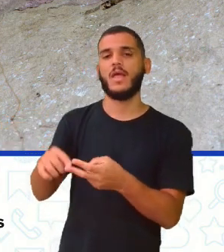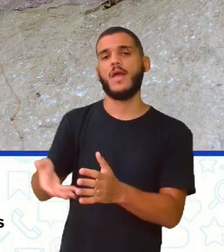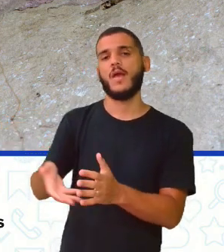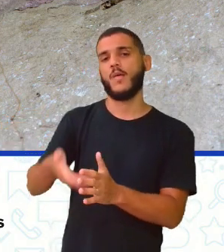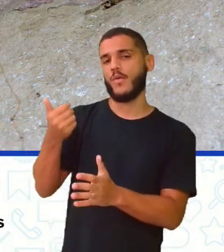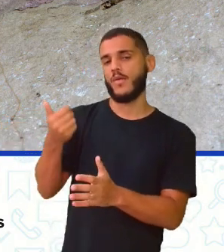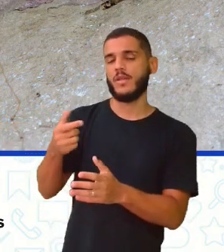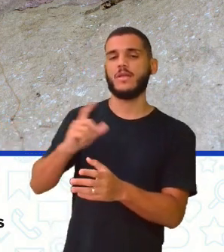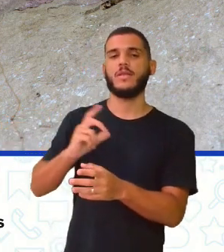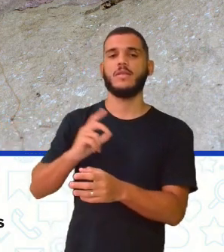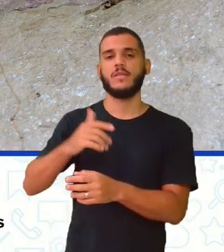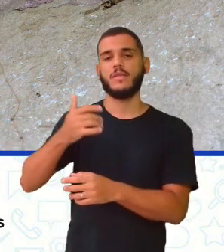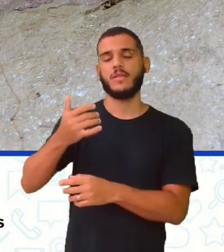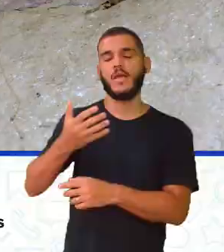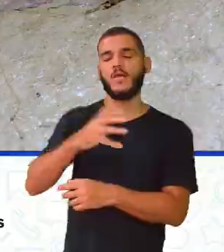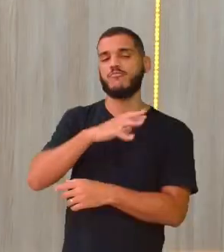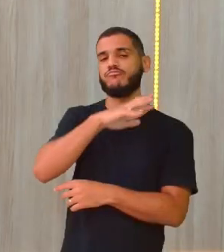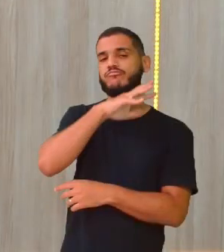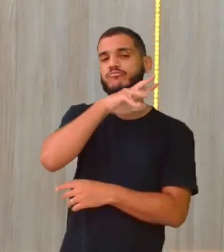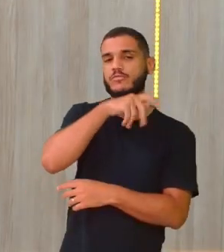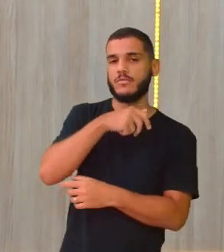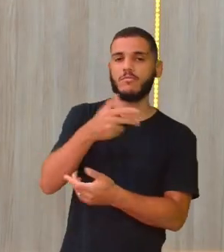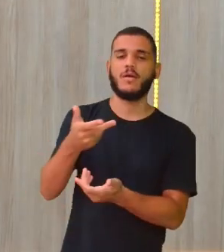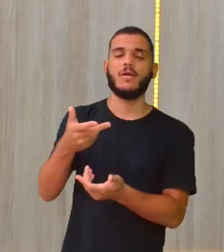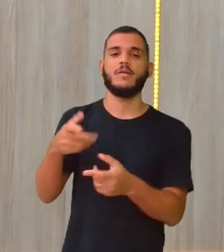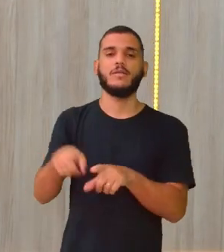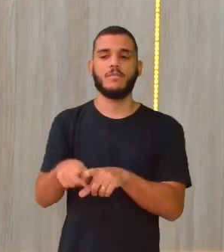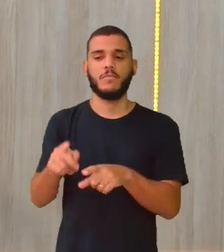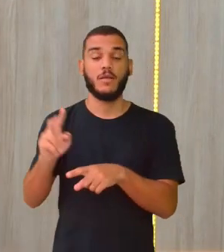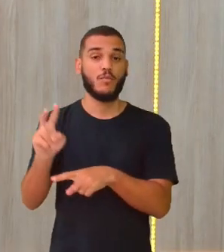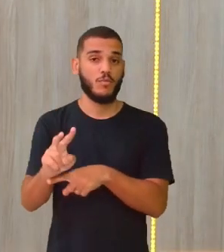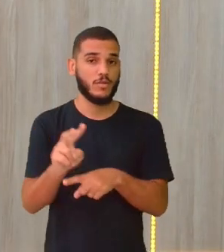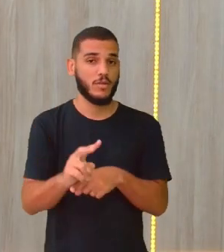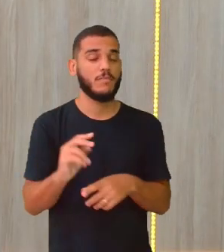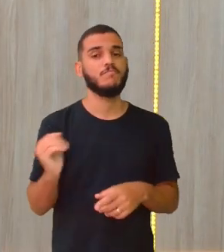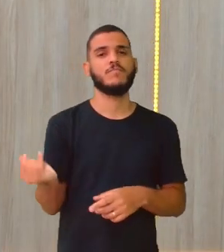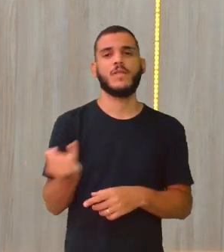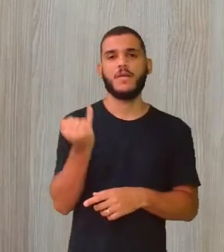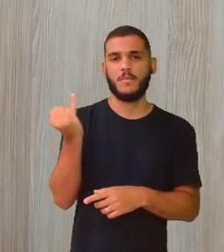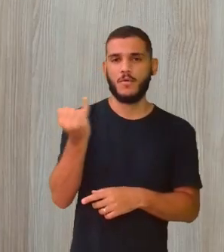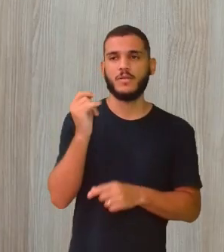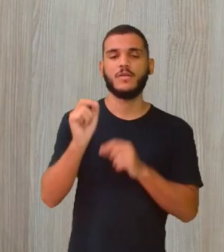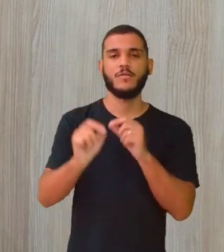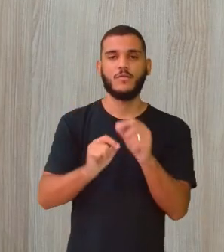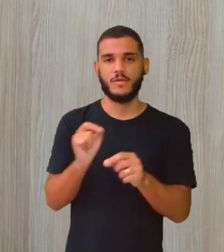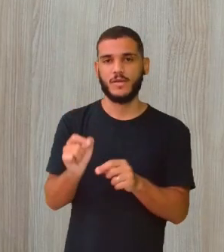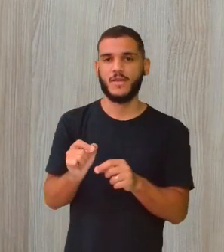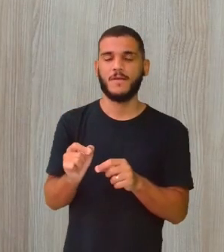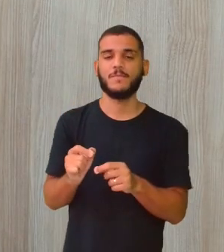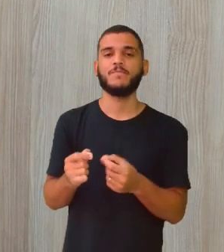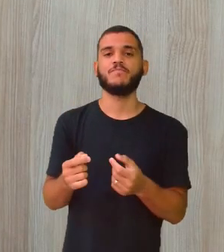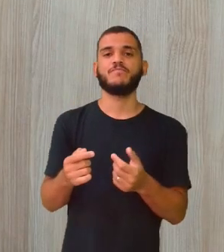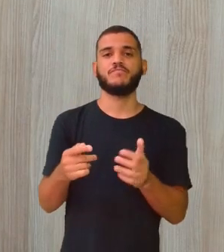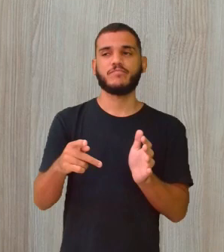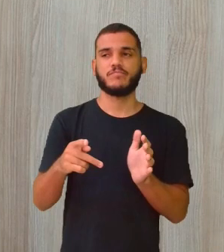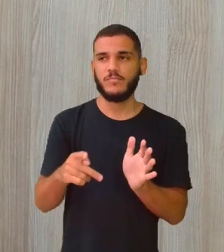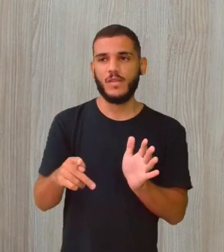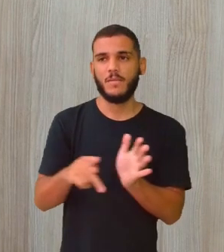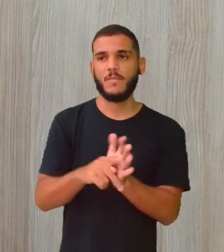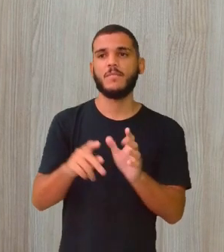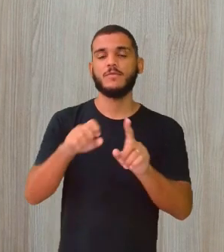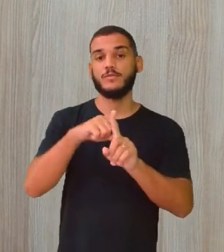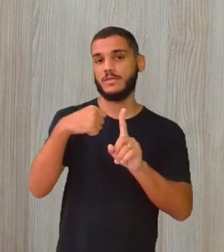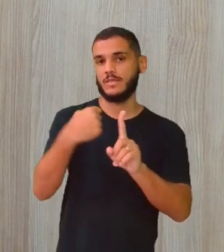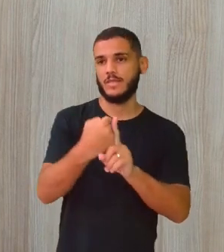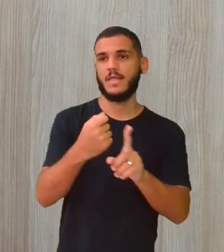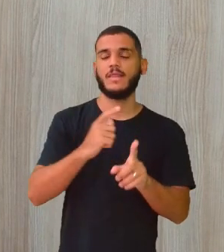cuidar, fazer aqui o meu gado. Tá vendo, Juninho, como é importante a agricultura aí? Olha aí, ó. Arrenda você,